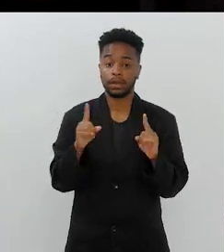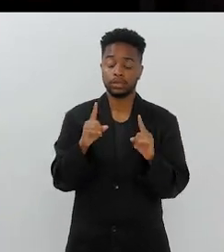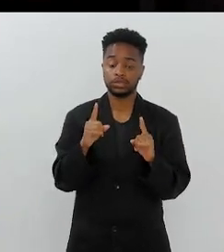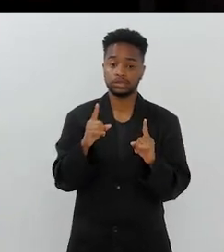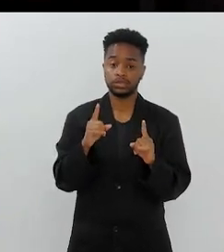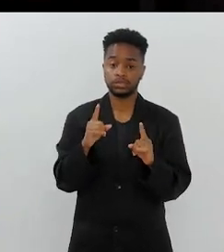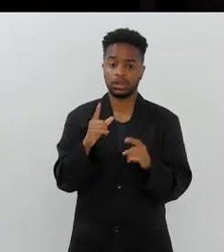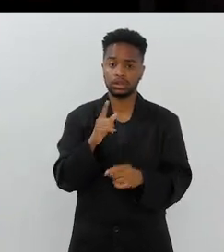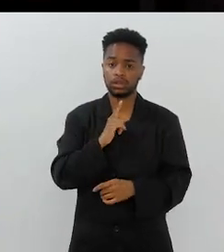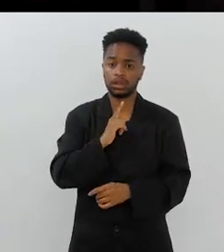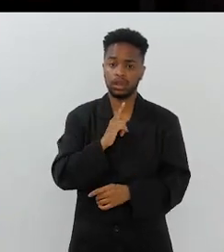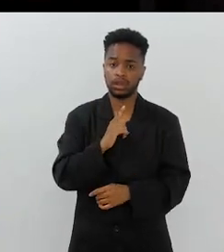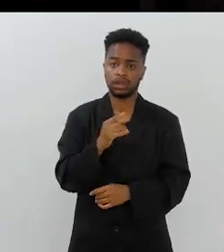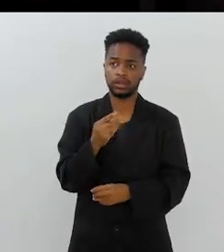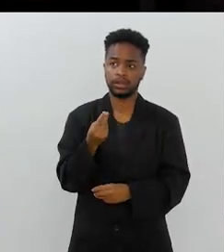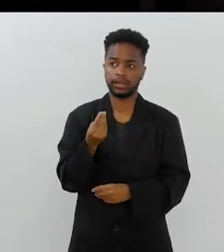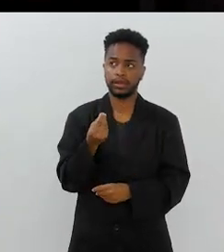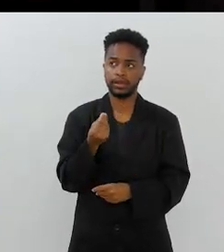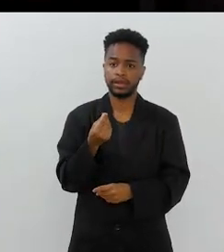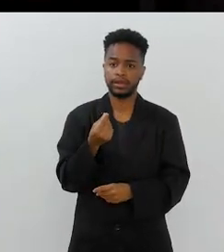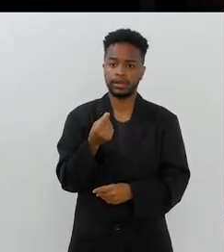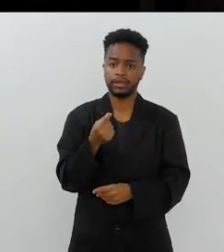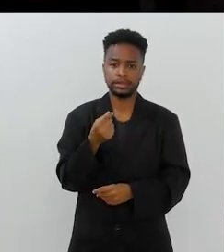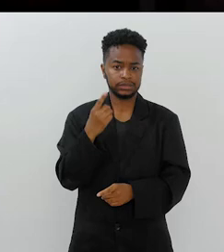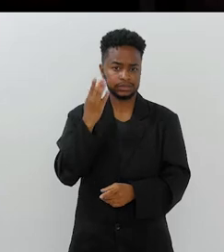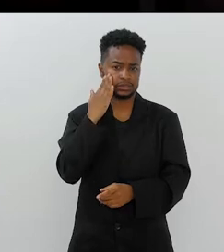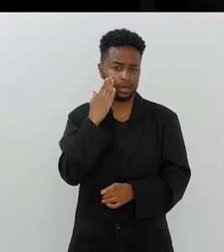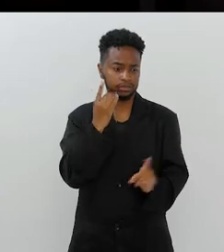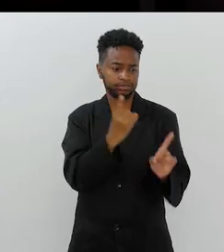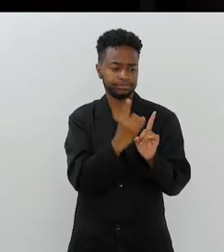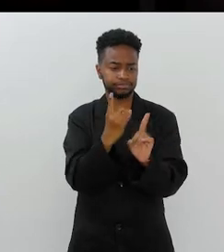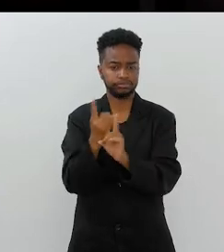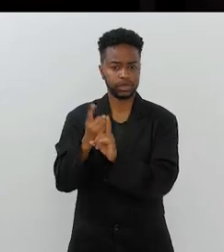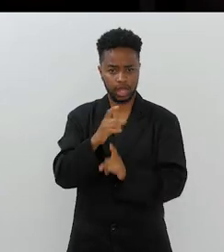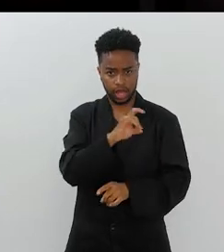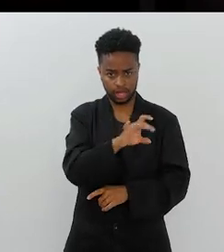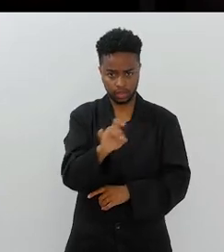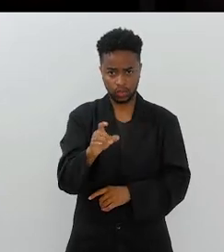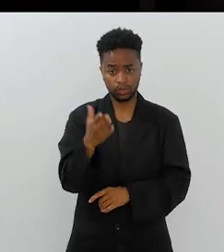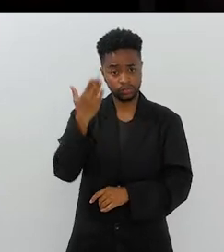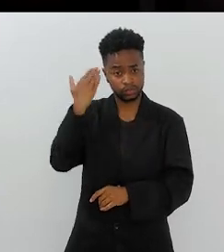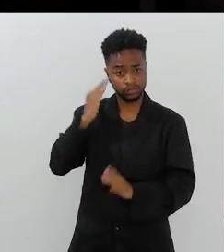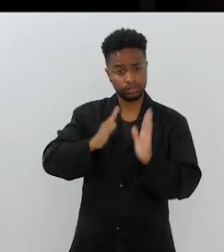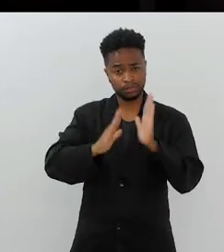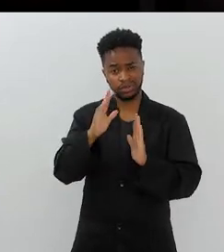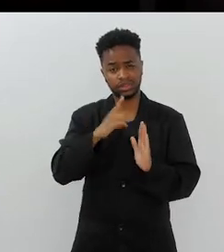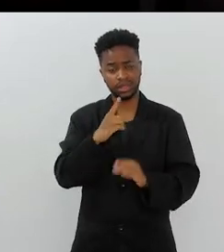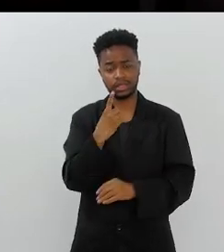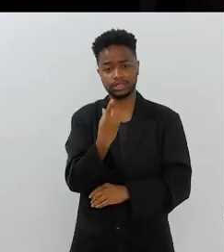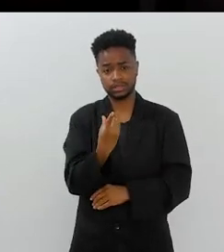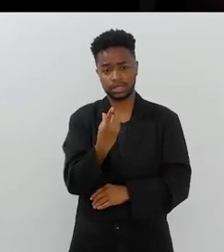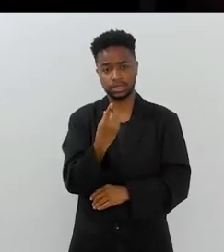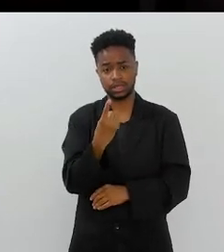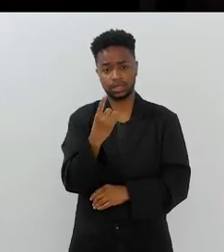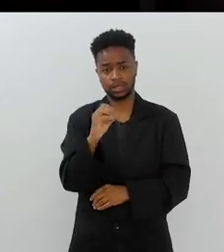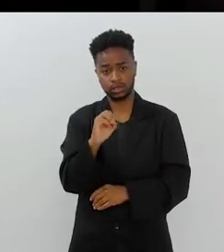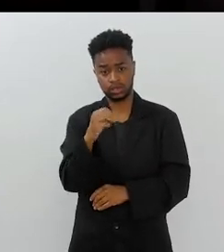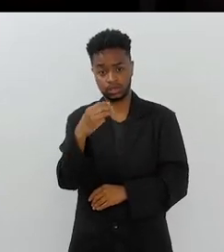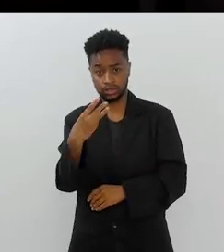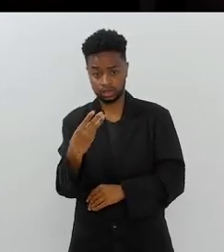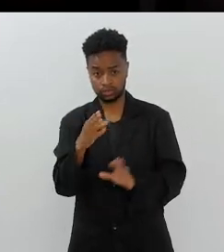E, assim, a gente tem esse mapeamento de, na época, tinham